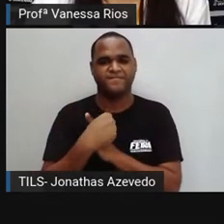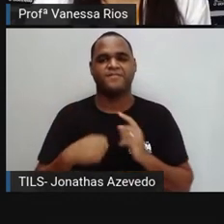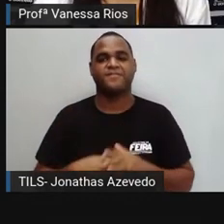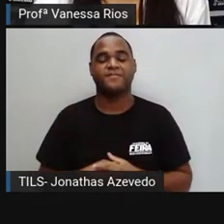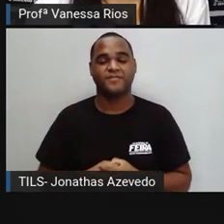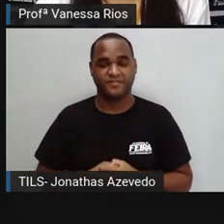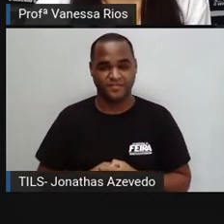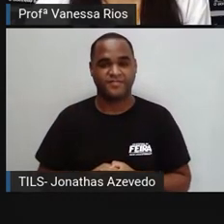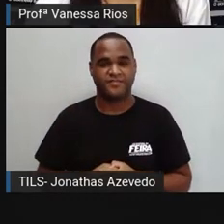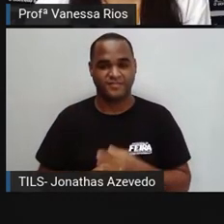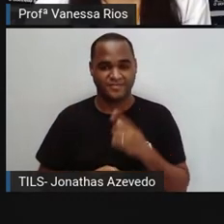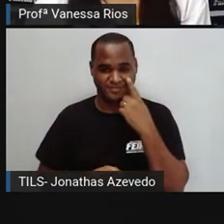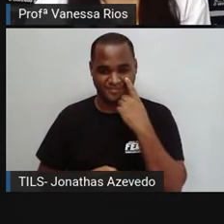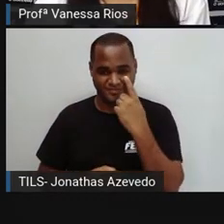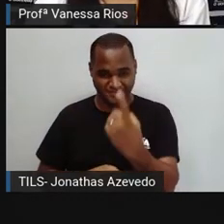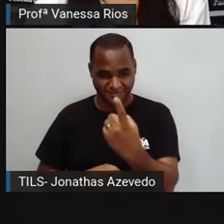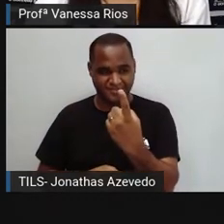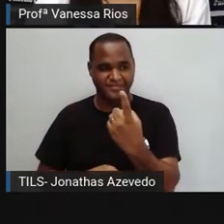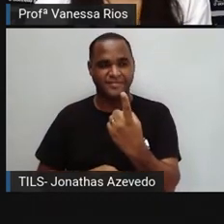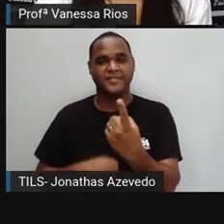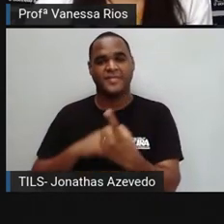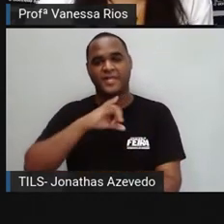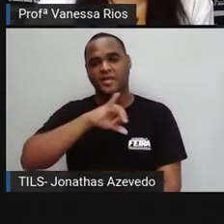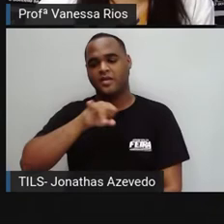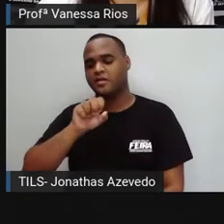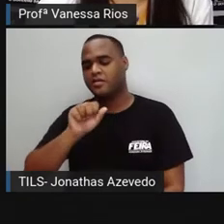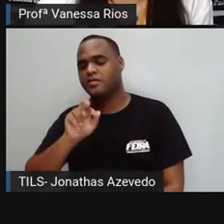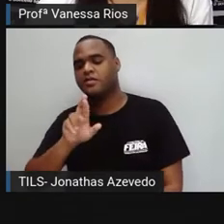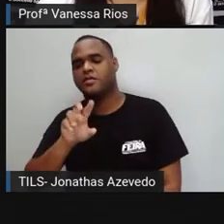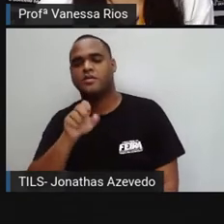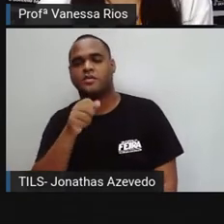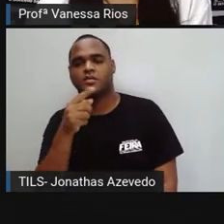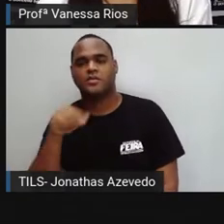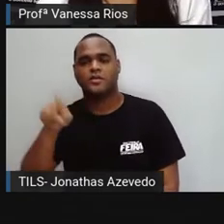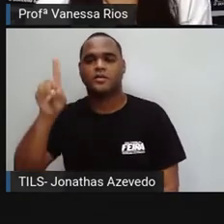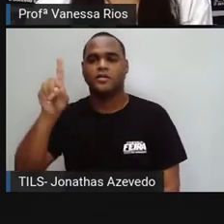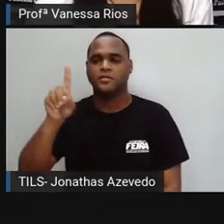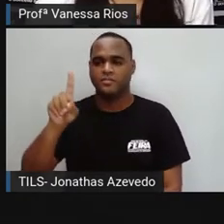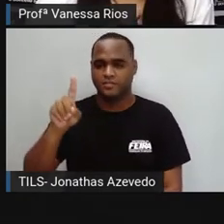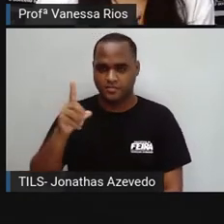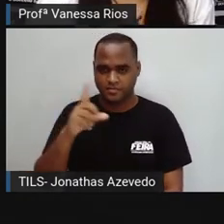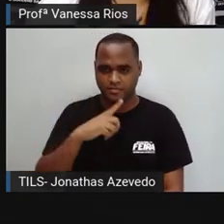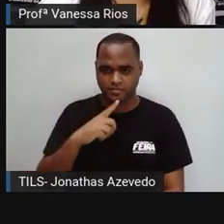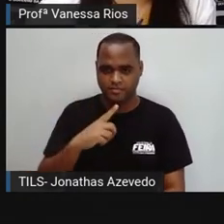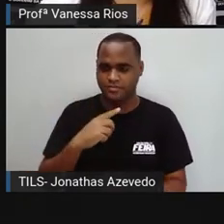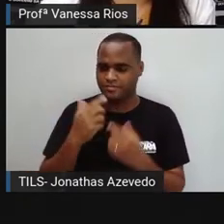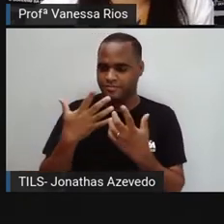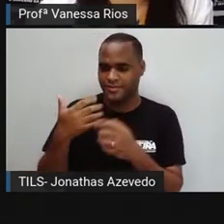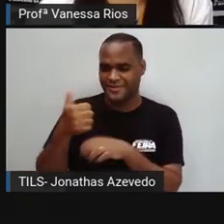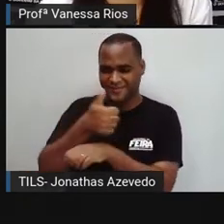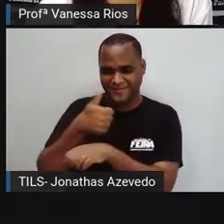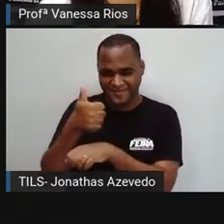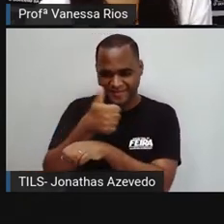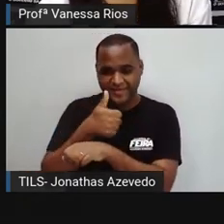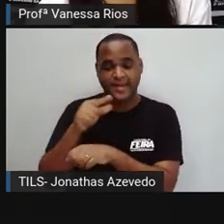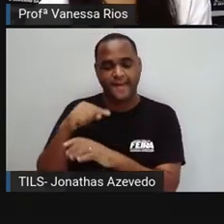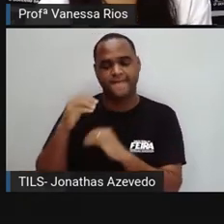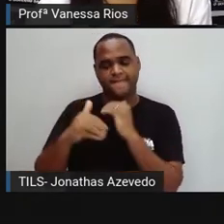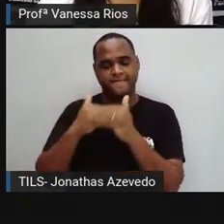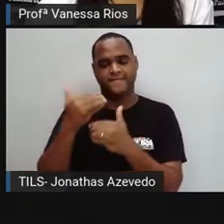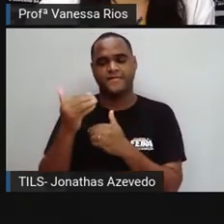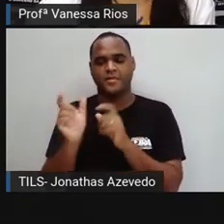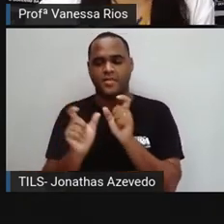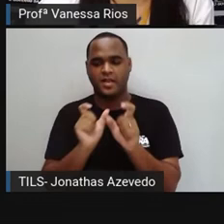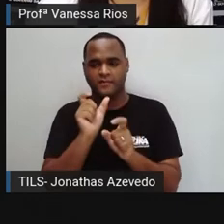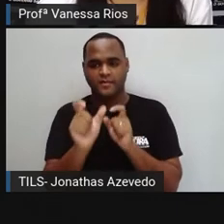E aí a gente não pode deixar de falar do jargão. E o jargão, no caso, ou gírias profissionais, designa palavras